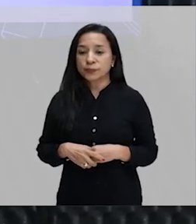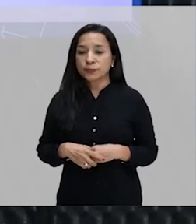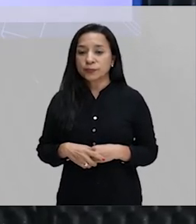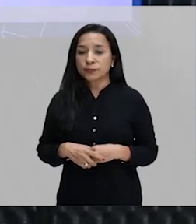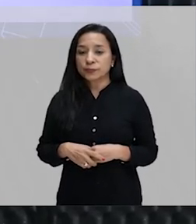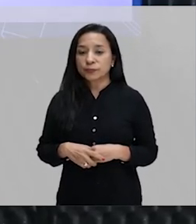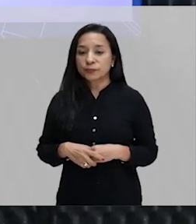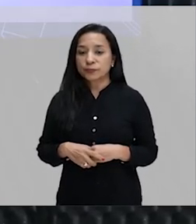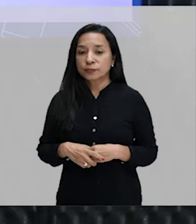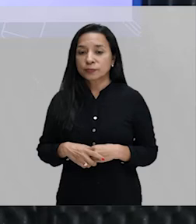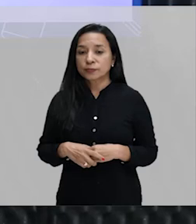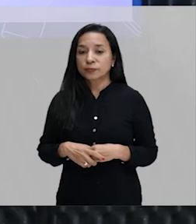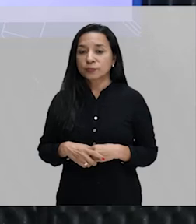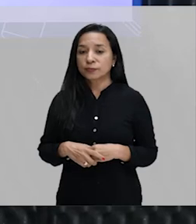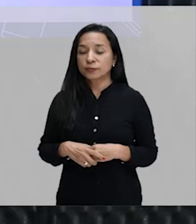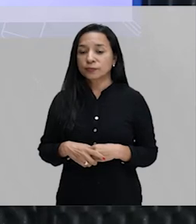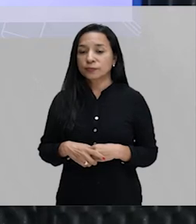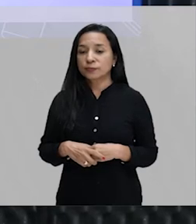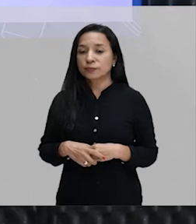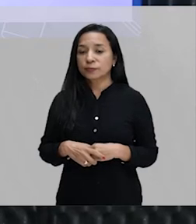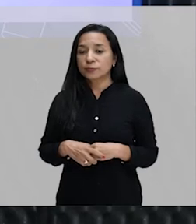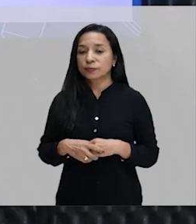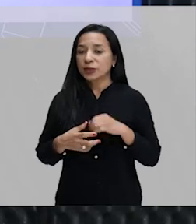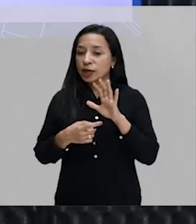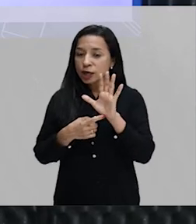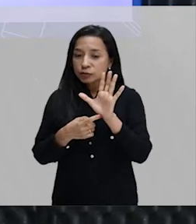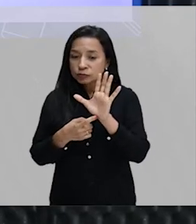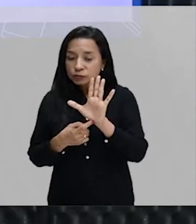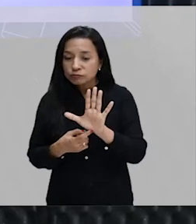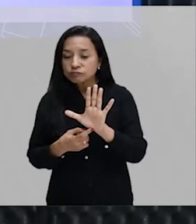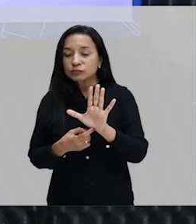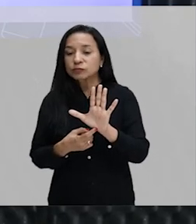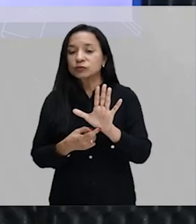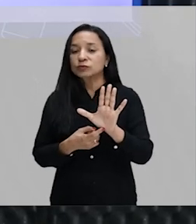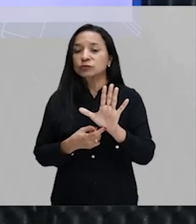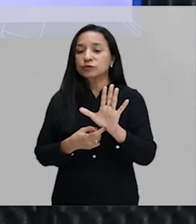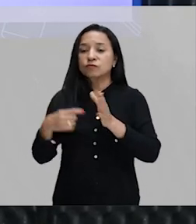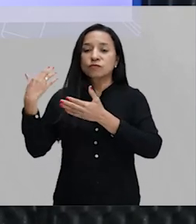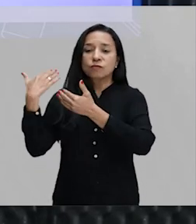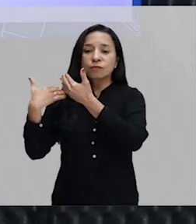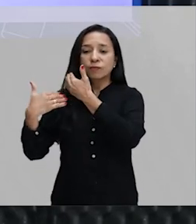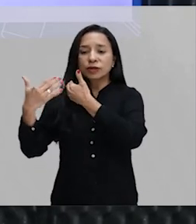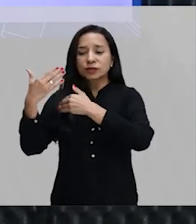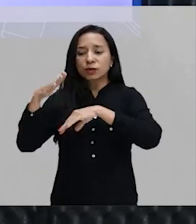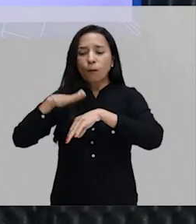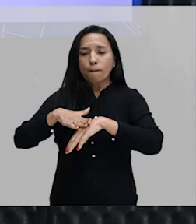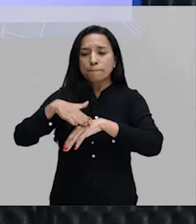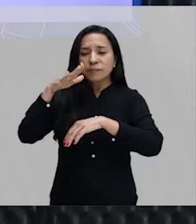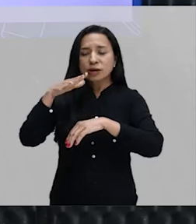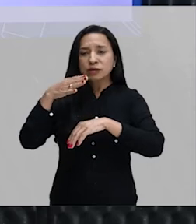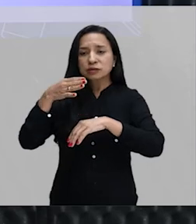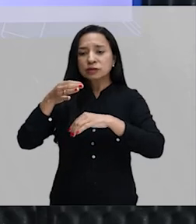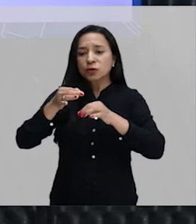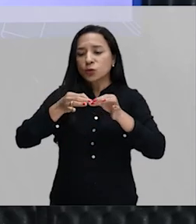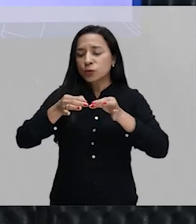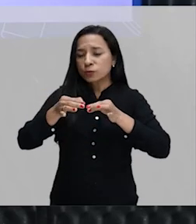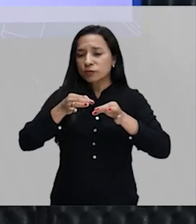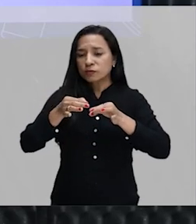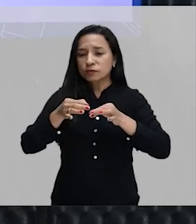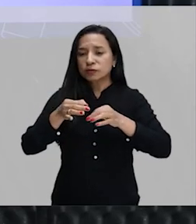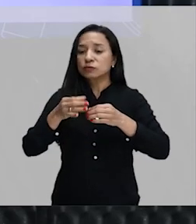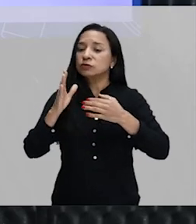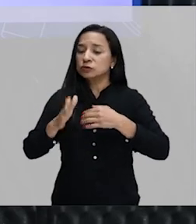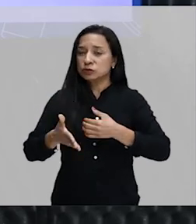Indicativo, pretérito plus, como perfeito, mais que perfeito. Nós já estudamos também esse tempo em